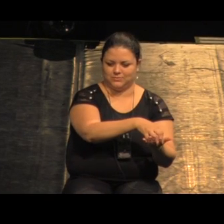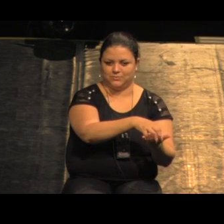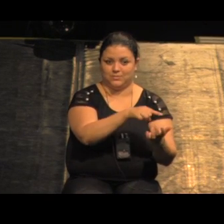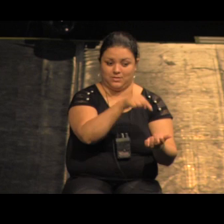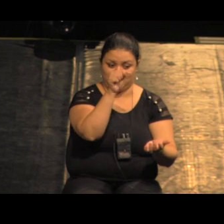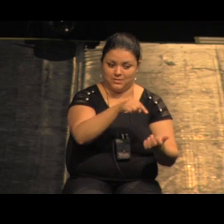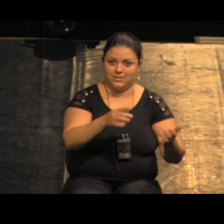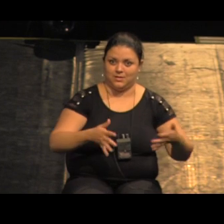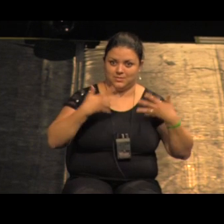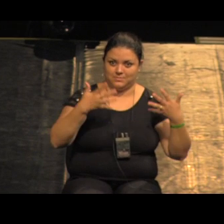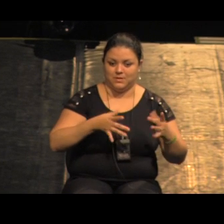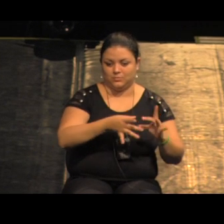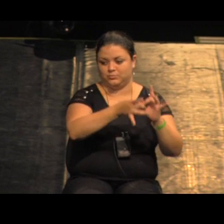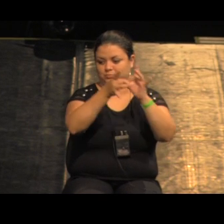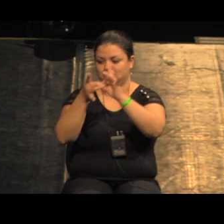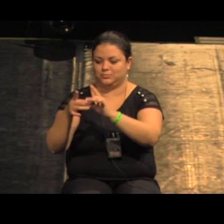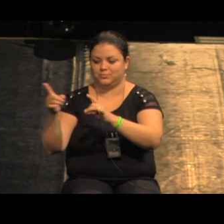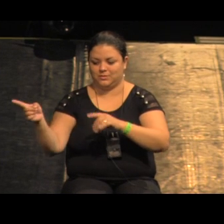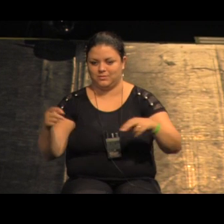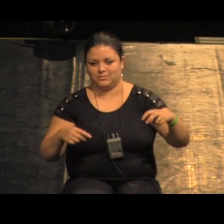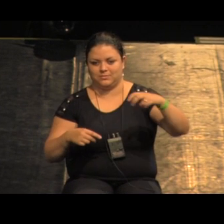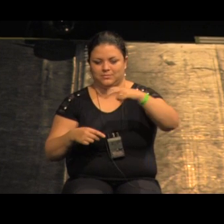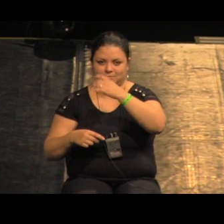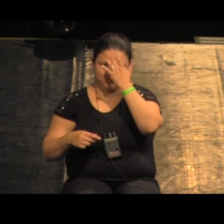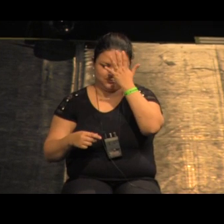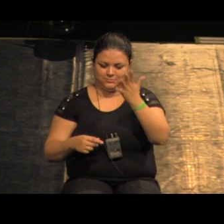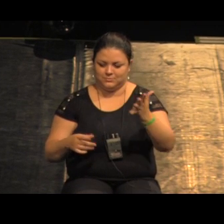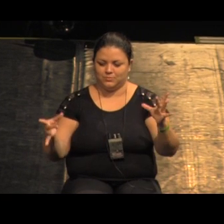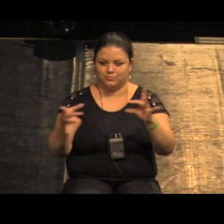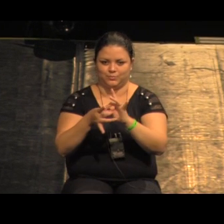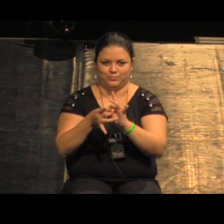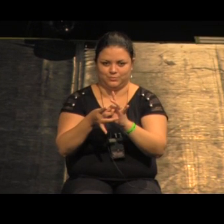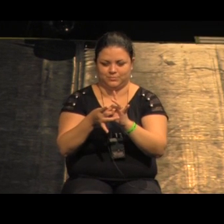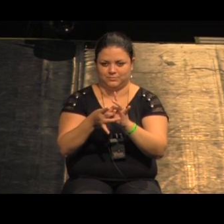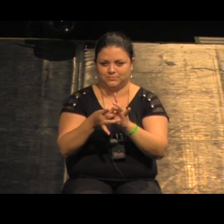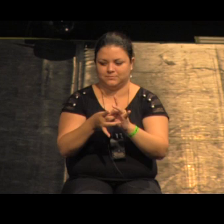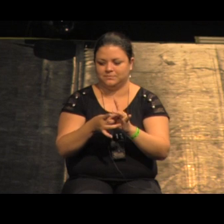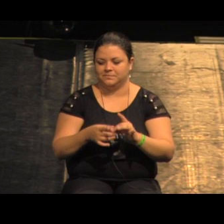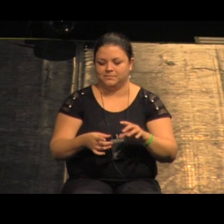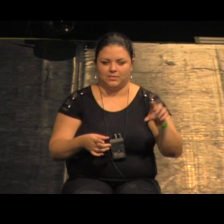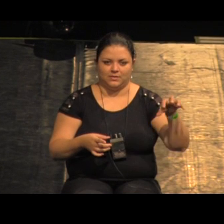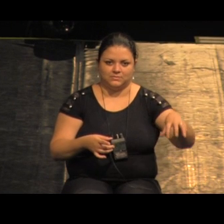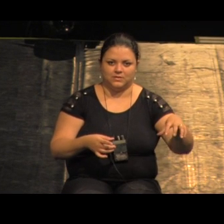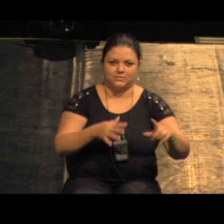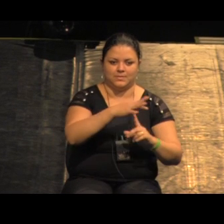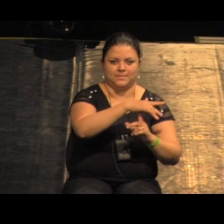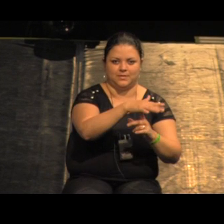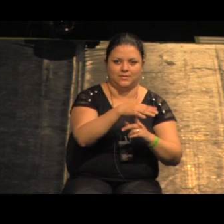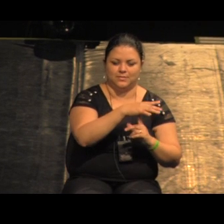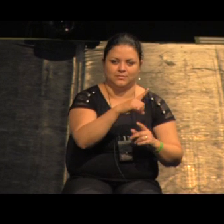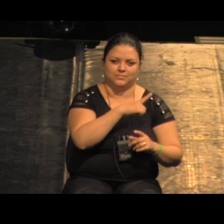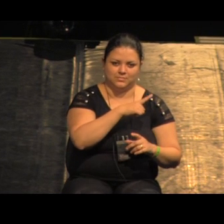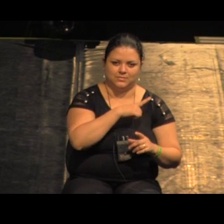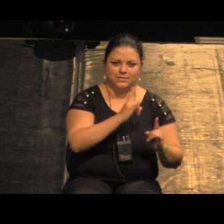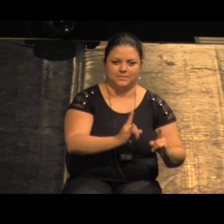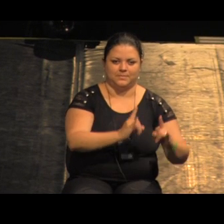lado da vila de Gaia com esse nova esplanada com essa via que liga com o centro aquela pracinha onde está o prédio do Curras